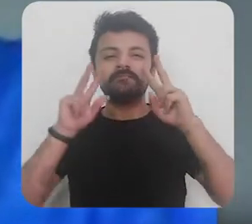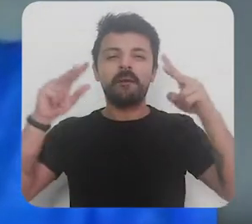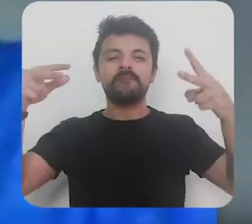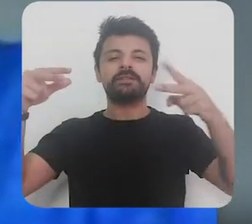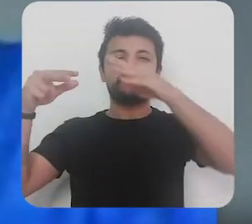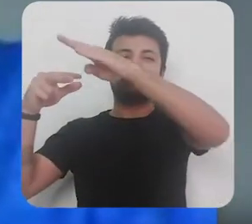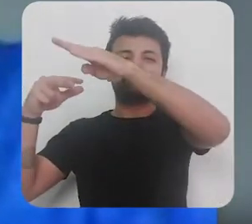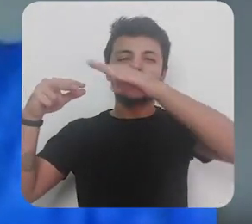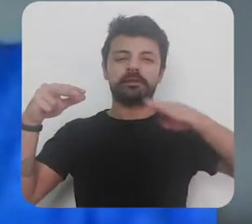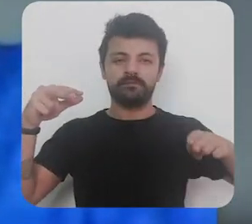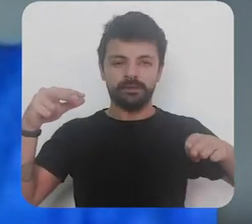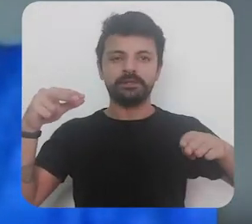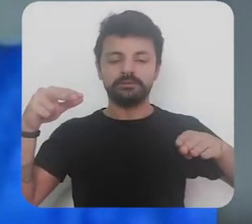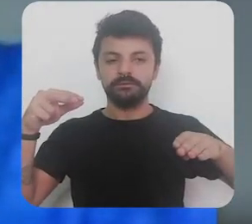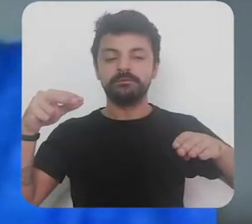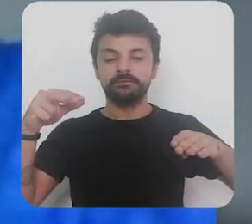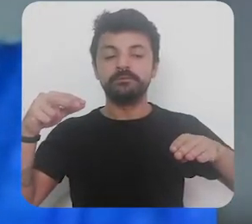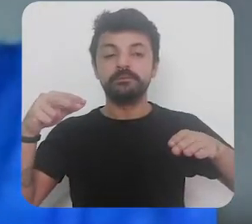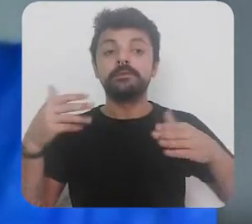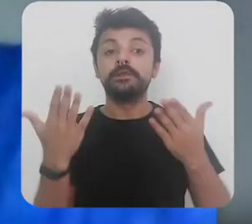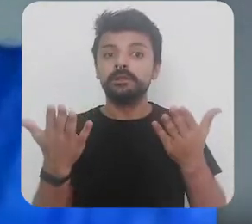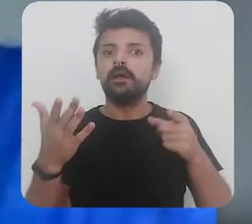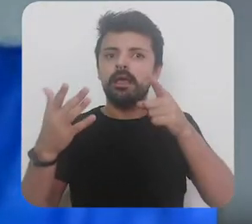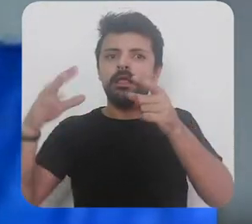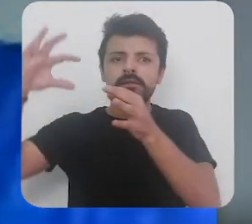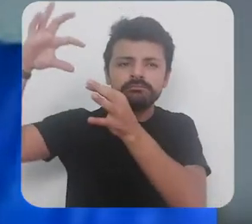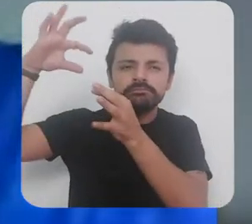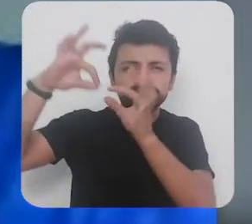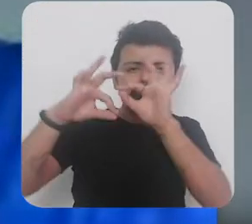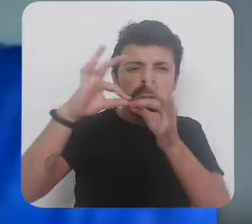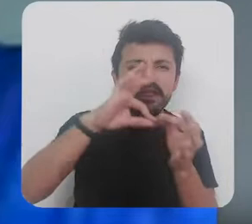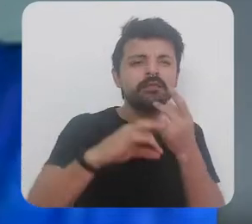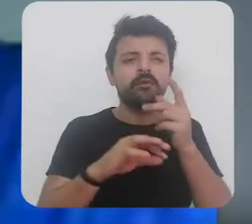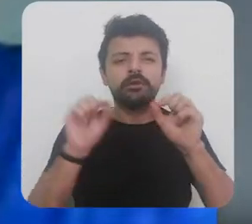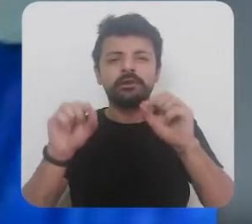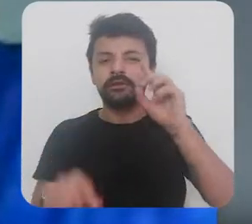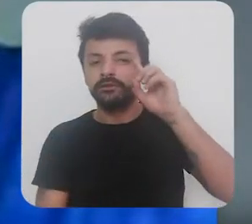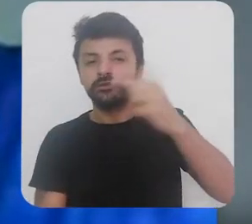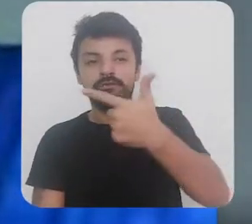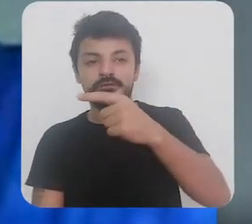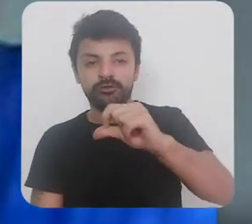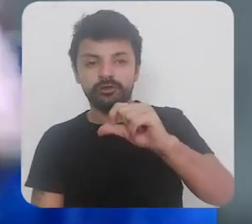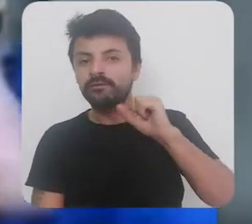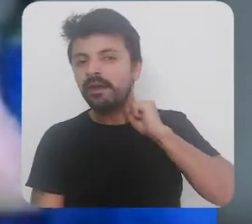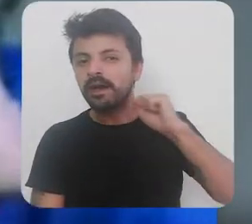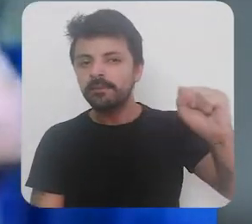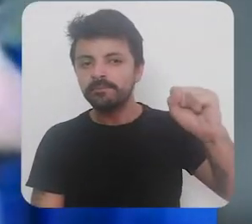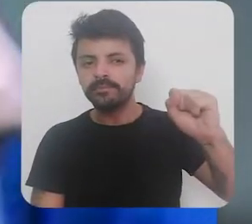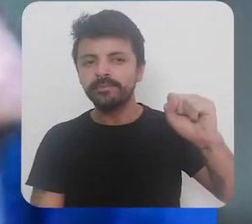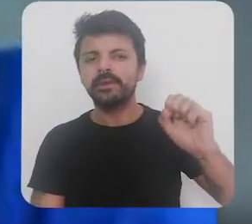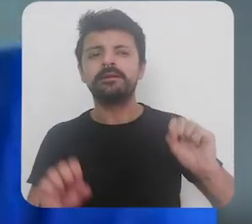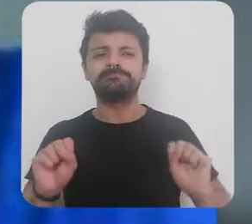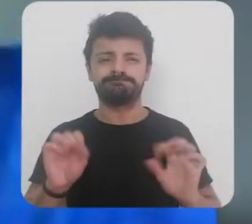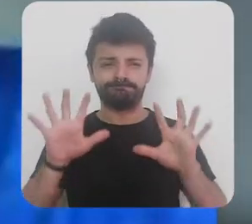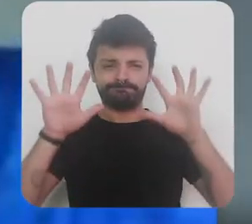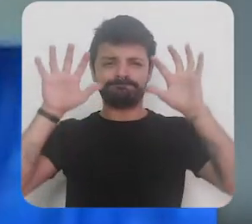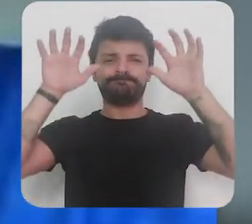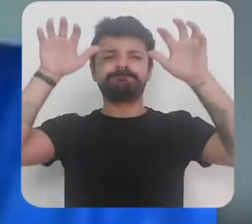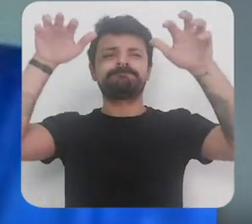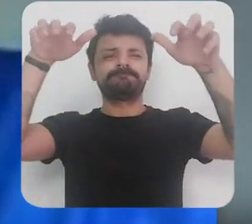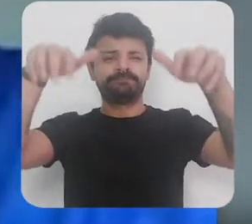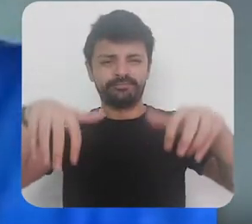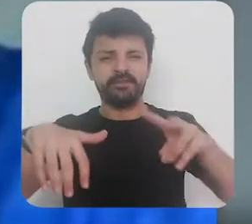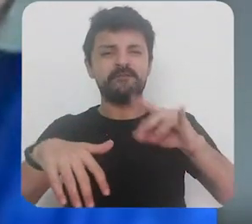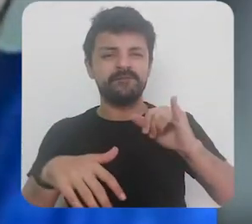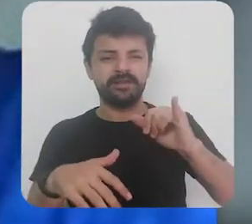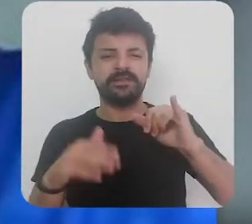transversal então o que ele fala é o seguinte dia 29 final de abril a onda vai estar grande em São